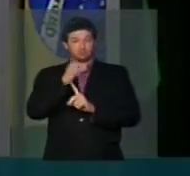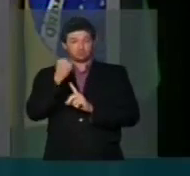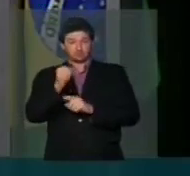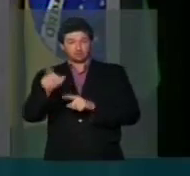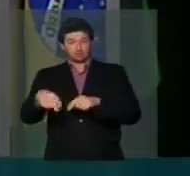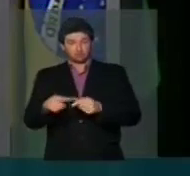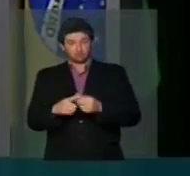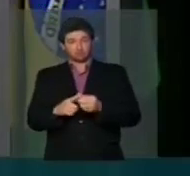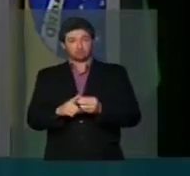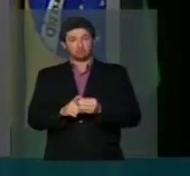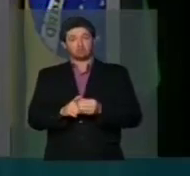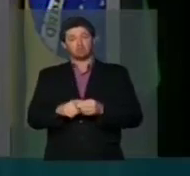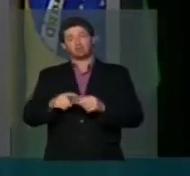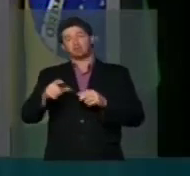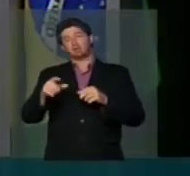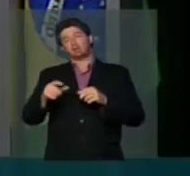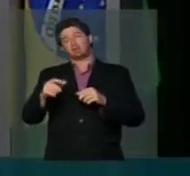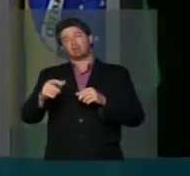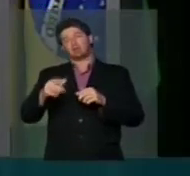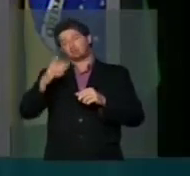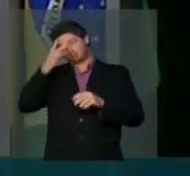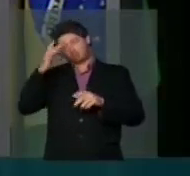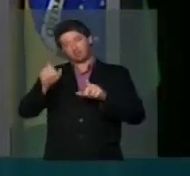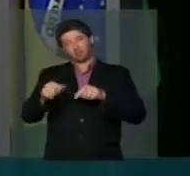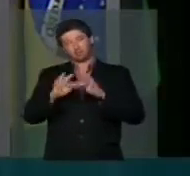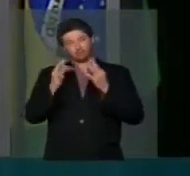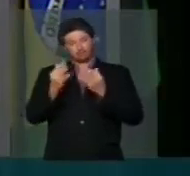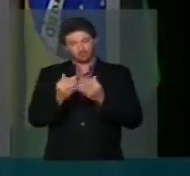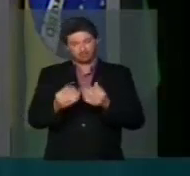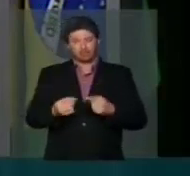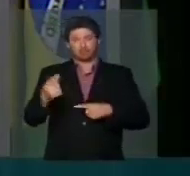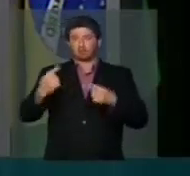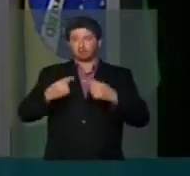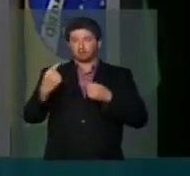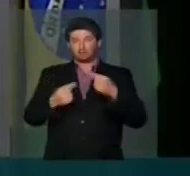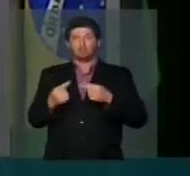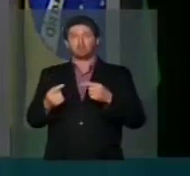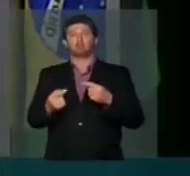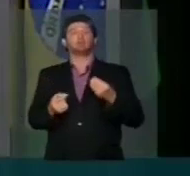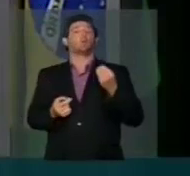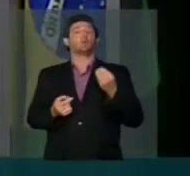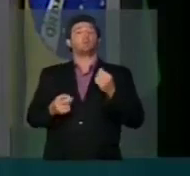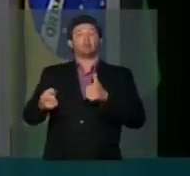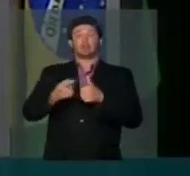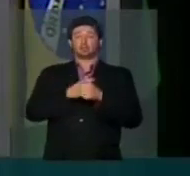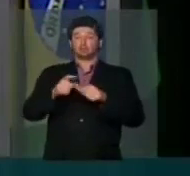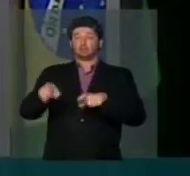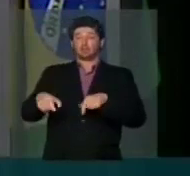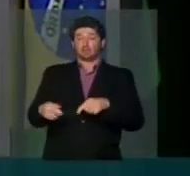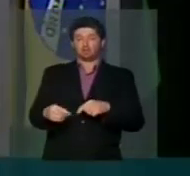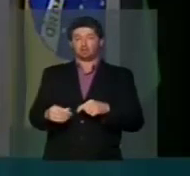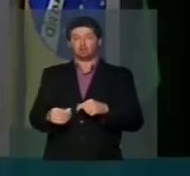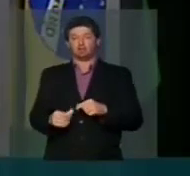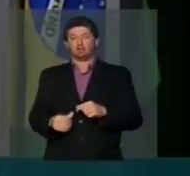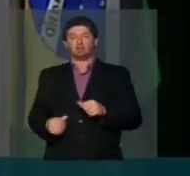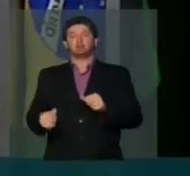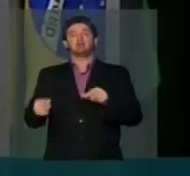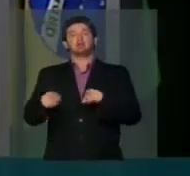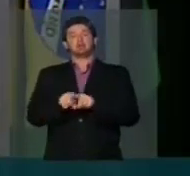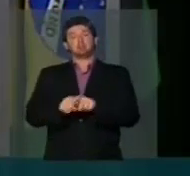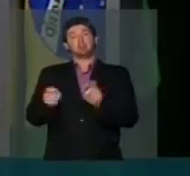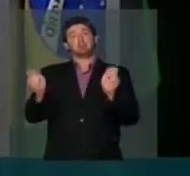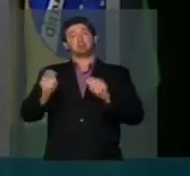rural, com os agricultores da agricultura familiar, debatendo a questão da dívida agrária, entre outras